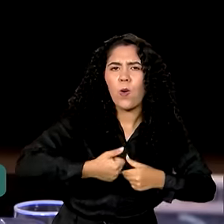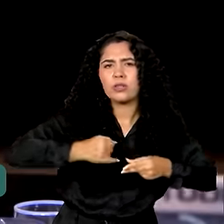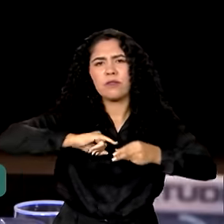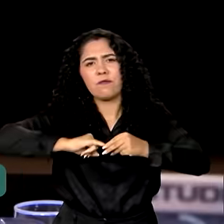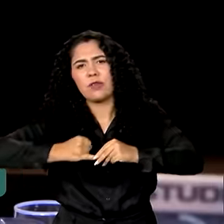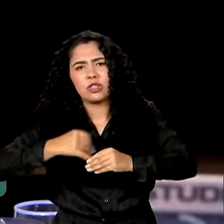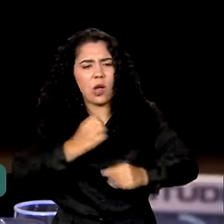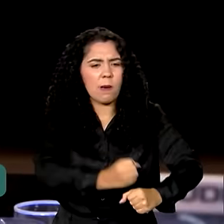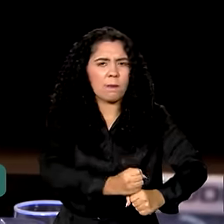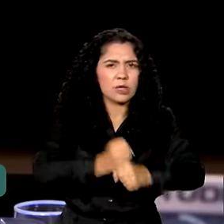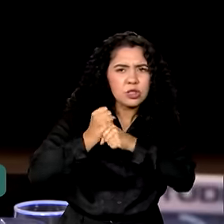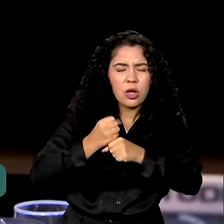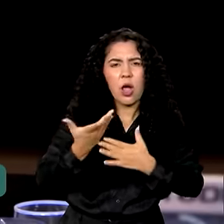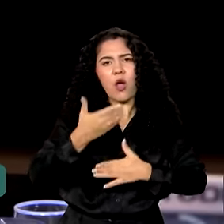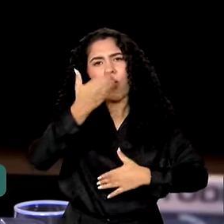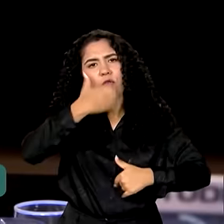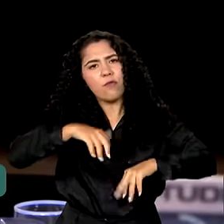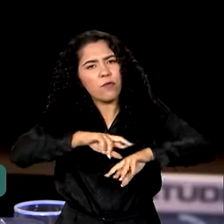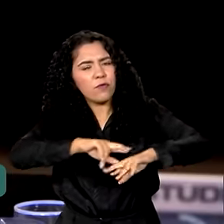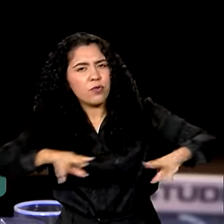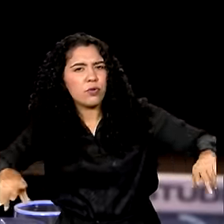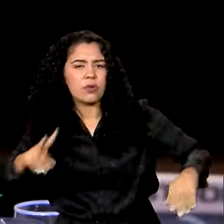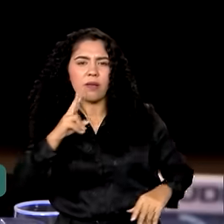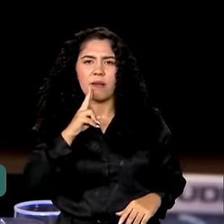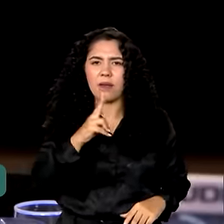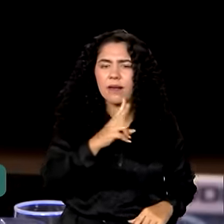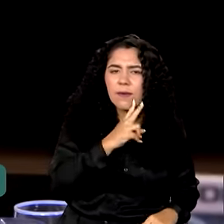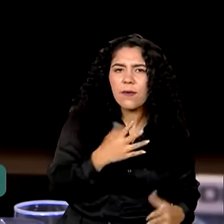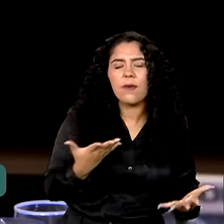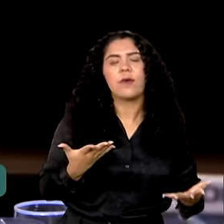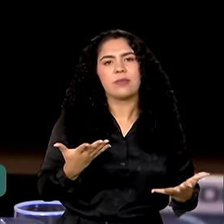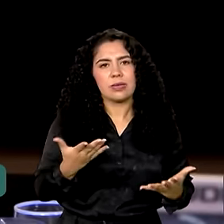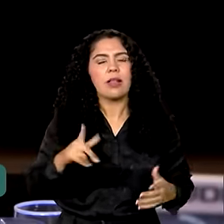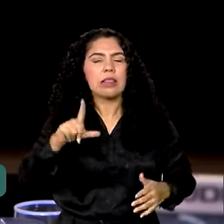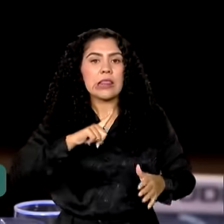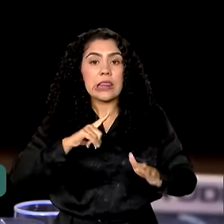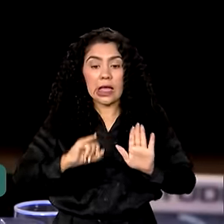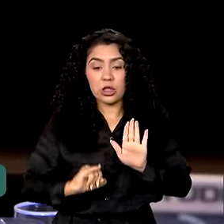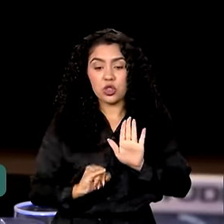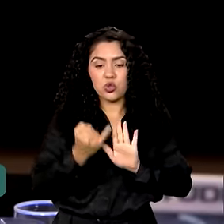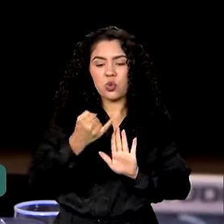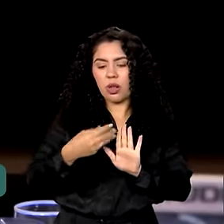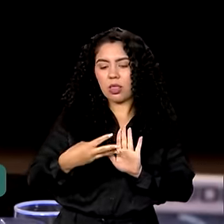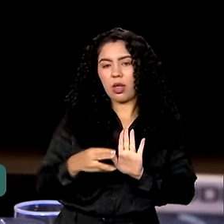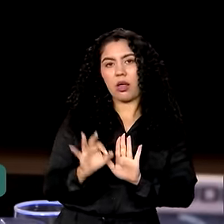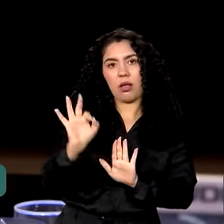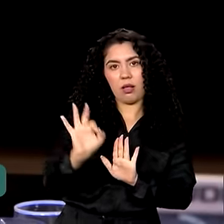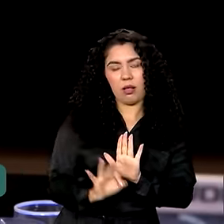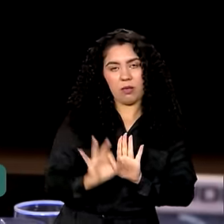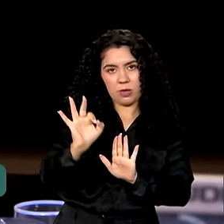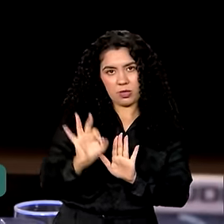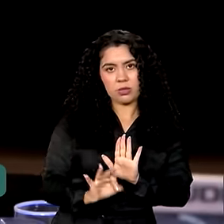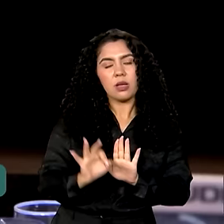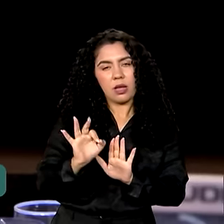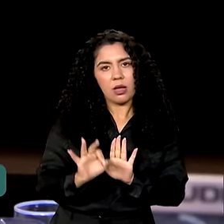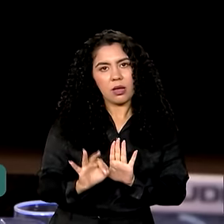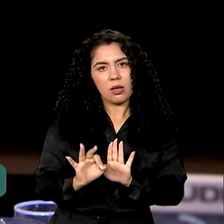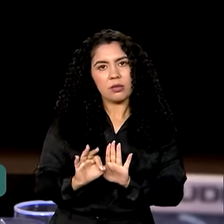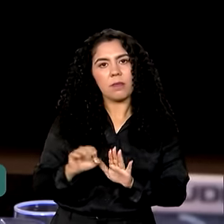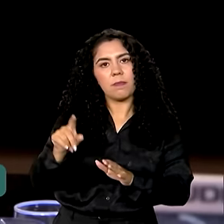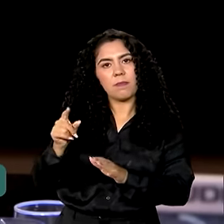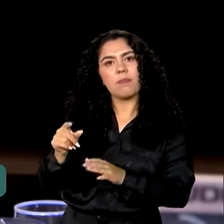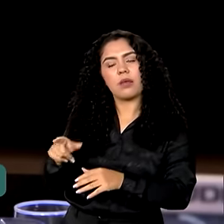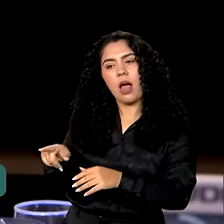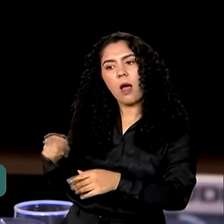mandioca, frutas, legumes e verduras, tem um juros de 3% nos bancos para a produção